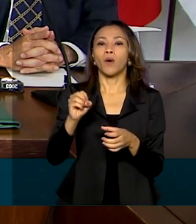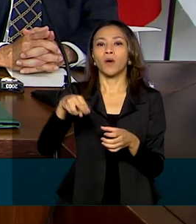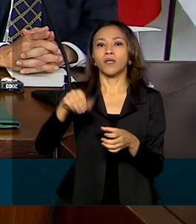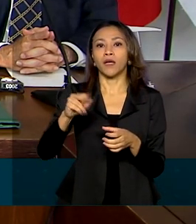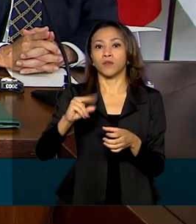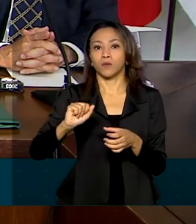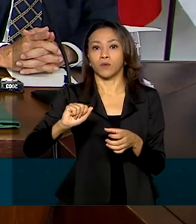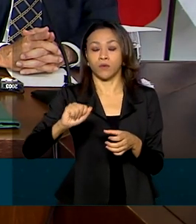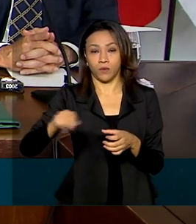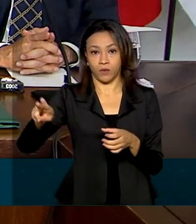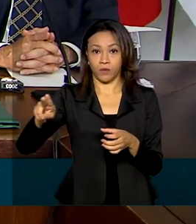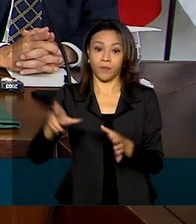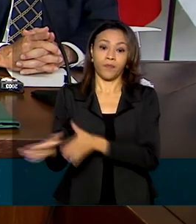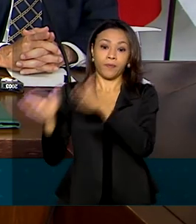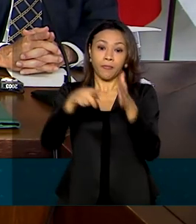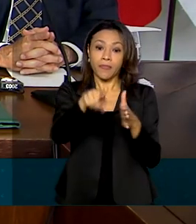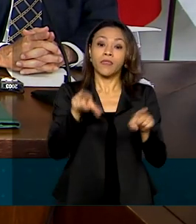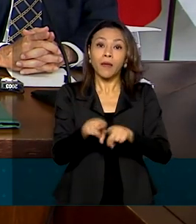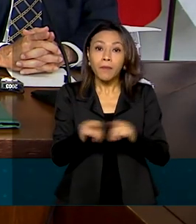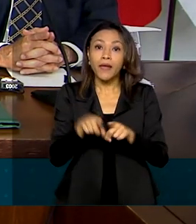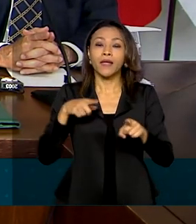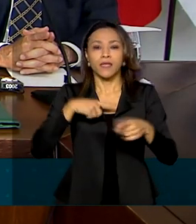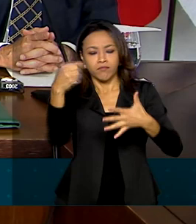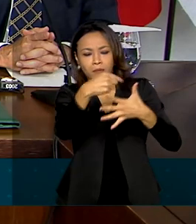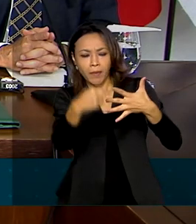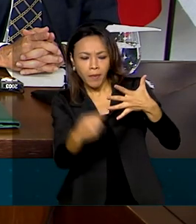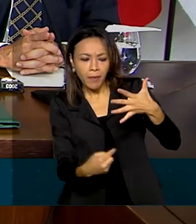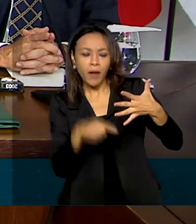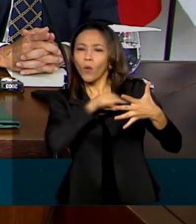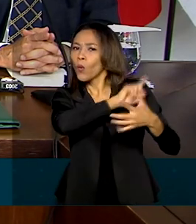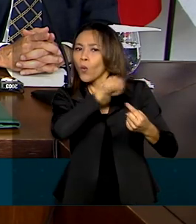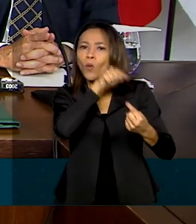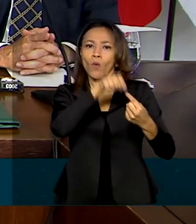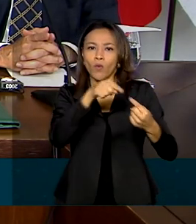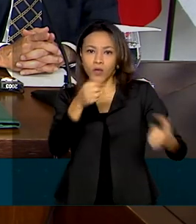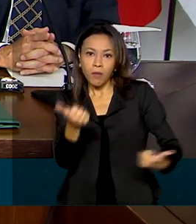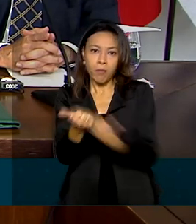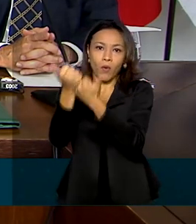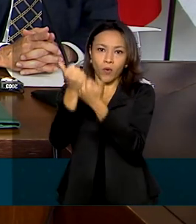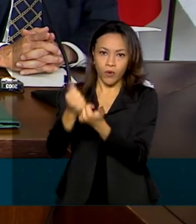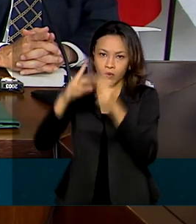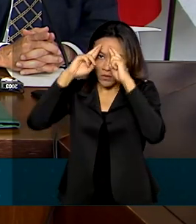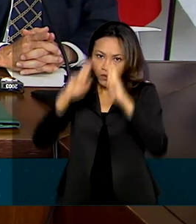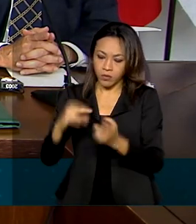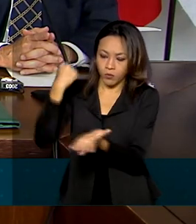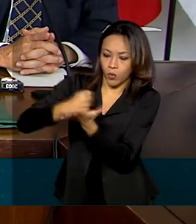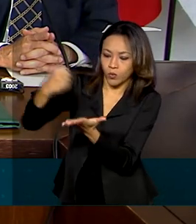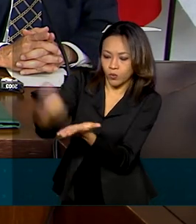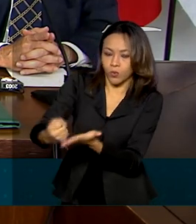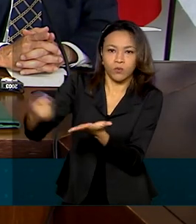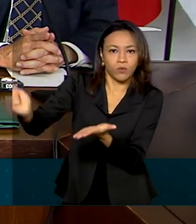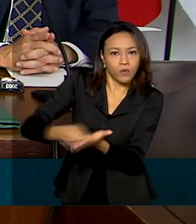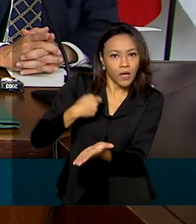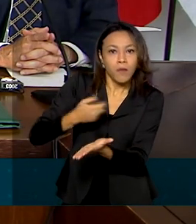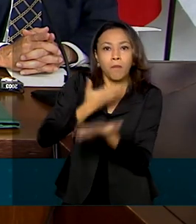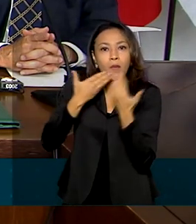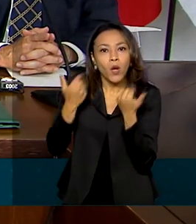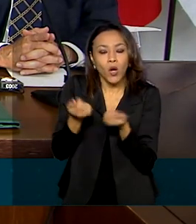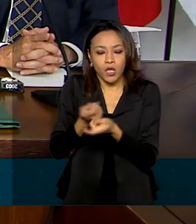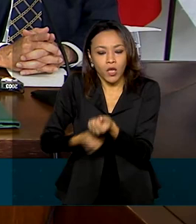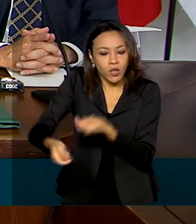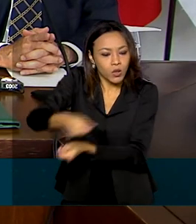regulatórios que fortaleçam a segurança jurídica, melhorem o ambiente de negócios e ampliem os